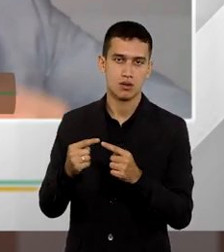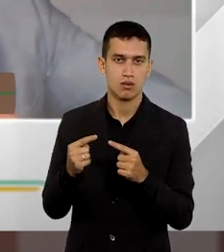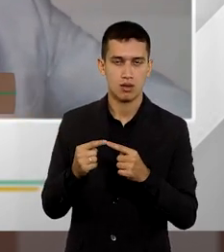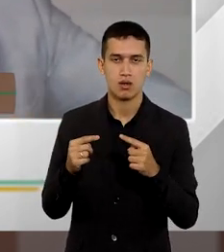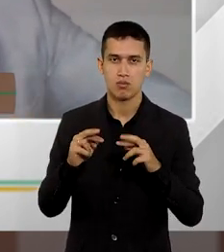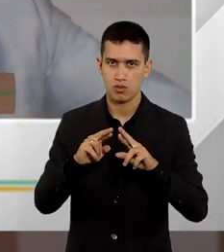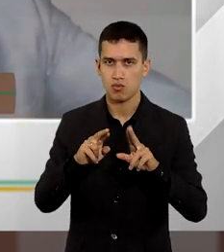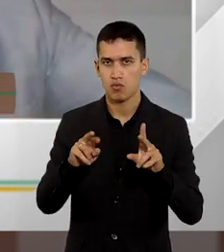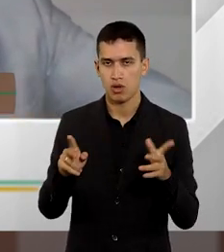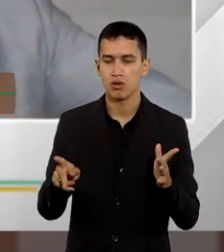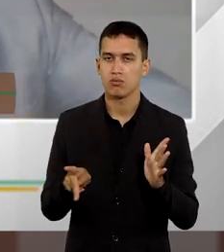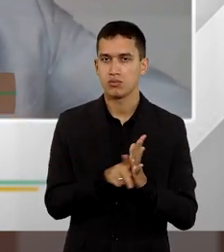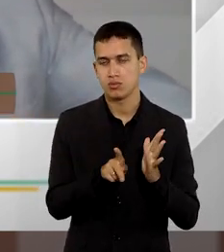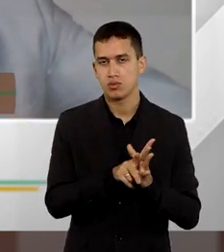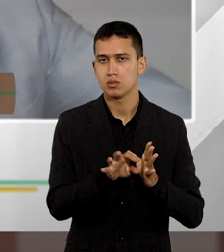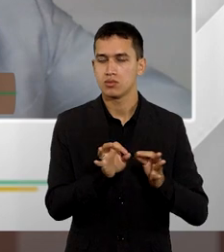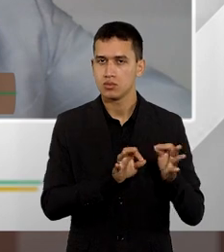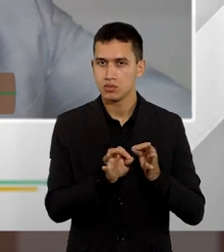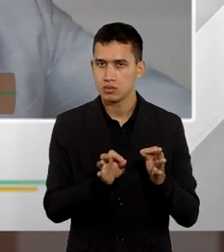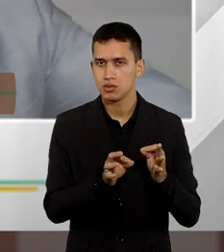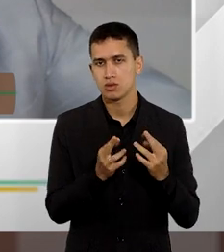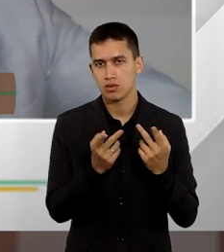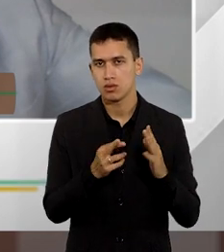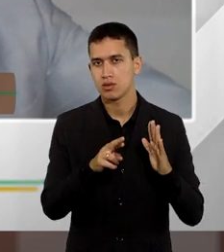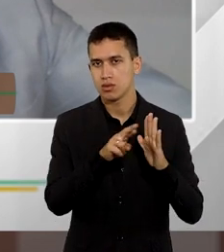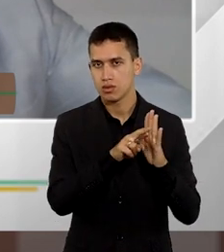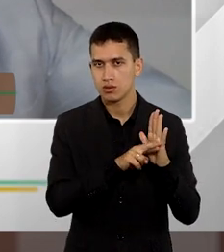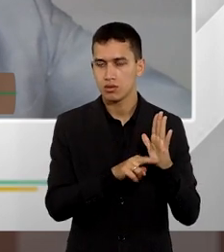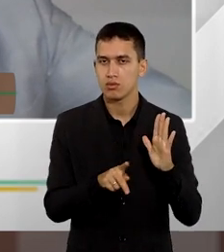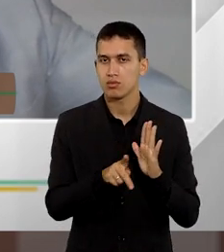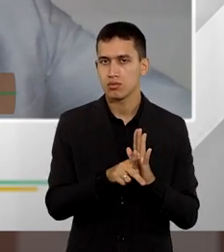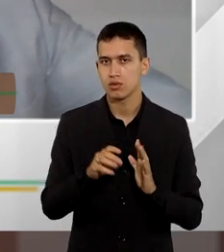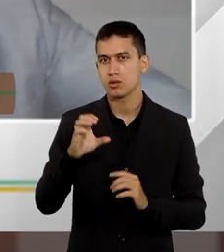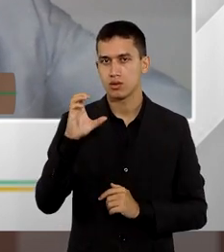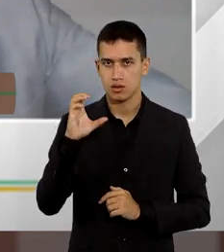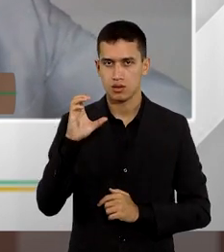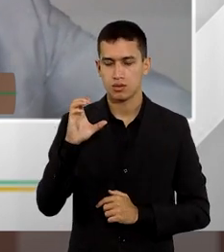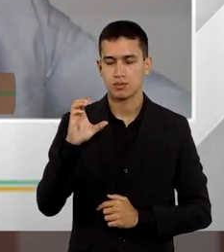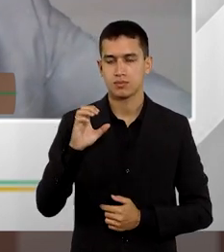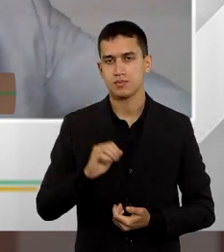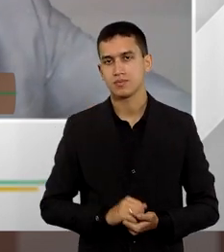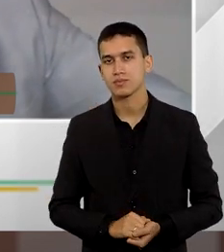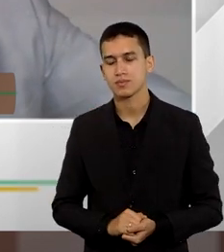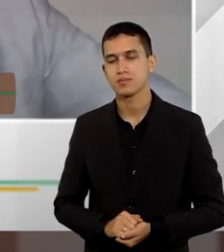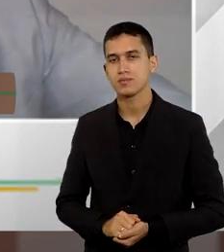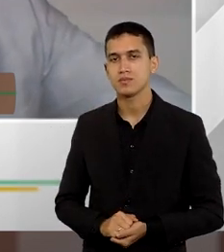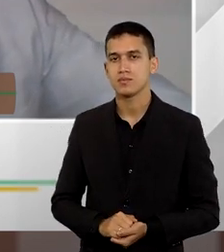diversa, nos termos, na mesma regra dos créditos quirografários.